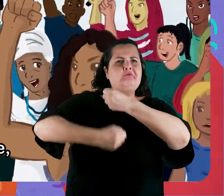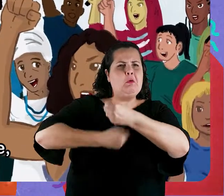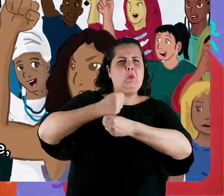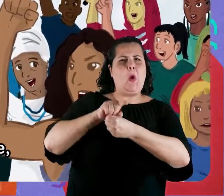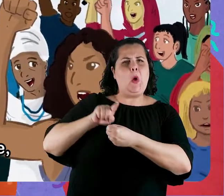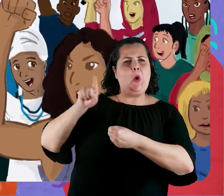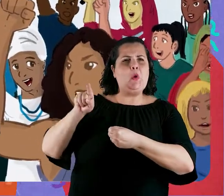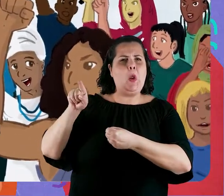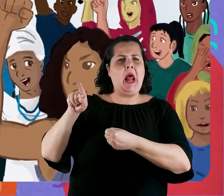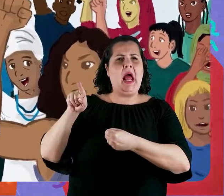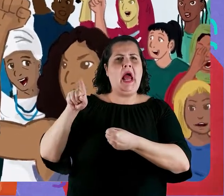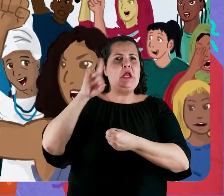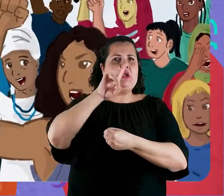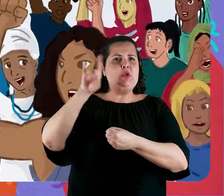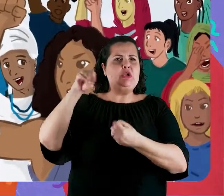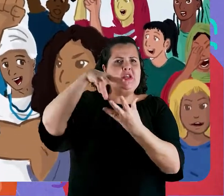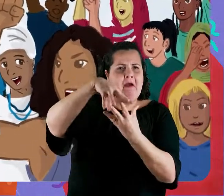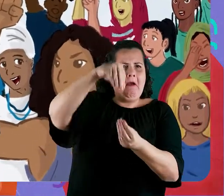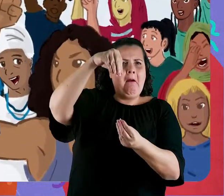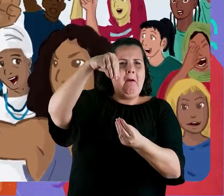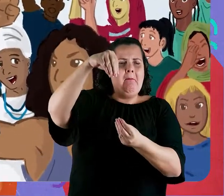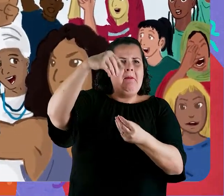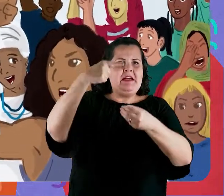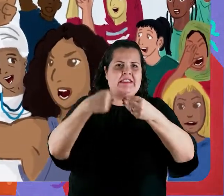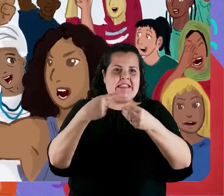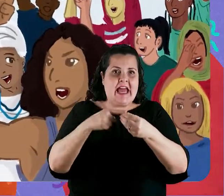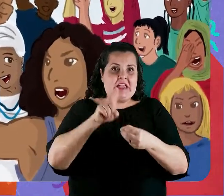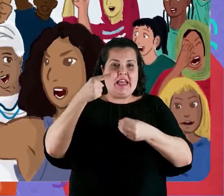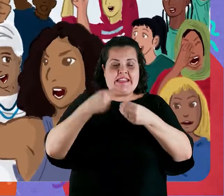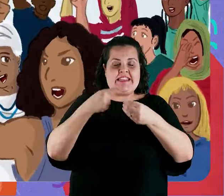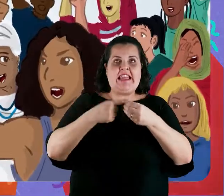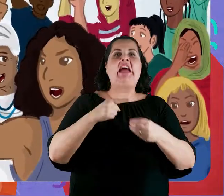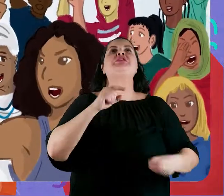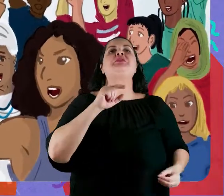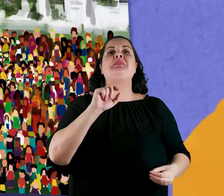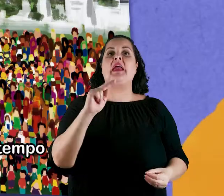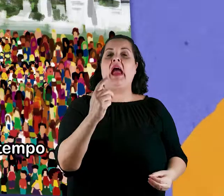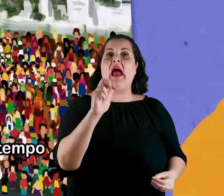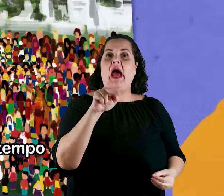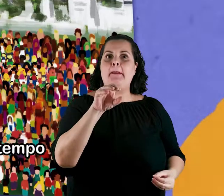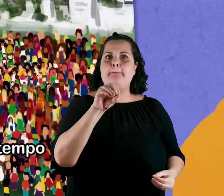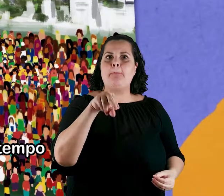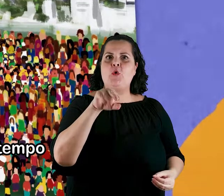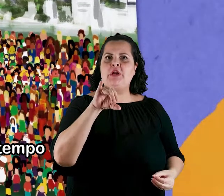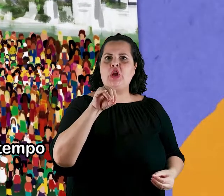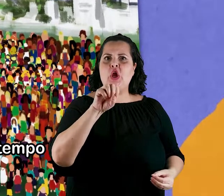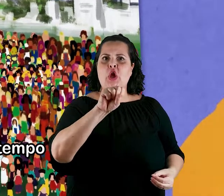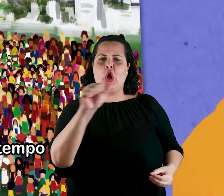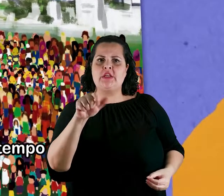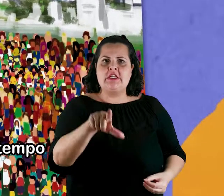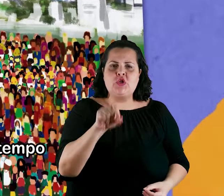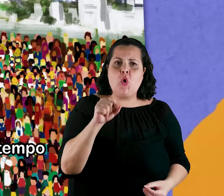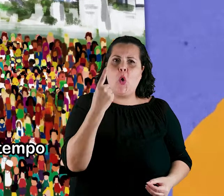da alma da cidade, uma voz jovem de harmoniosa é escolhida dentre tantas para subir na mais alta colina e repetir a planos moões algumas